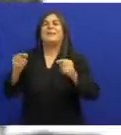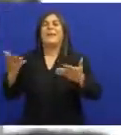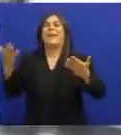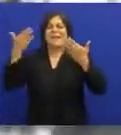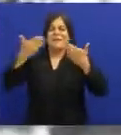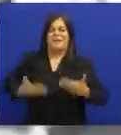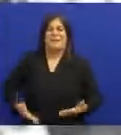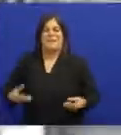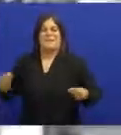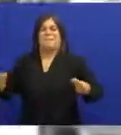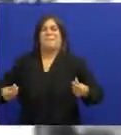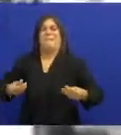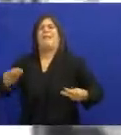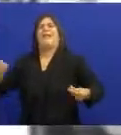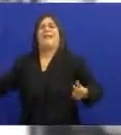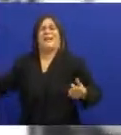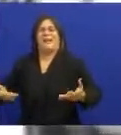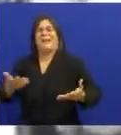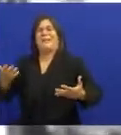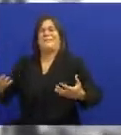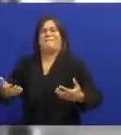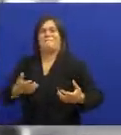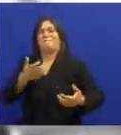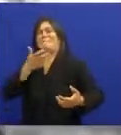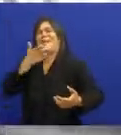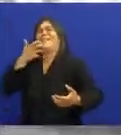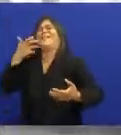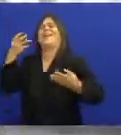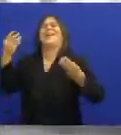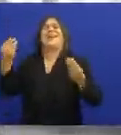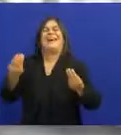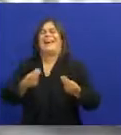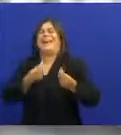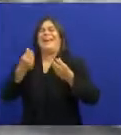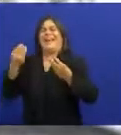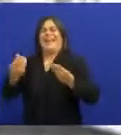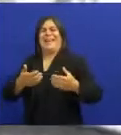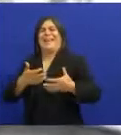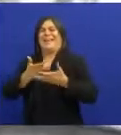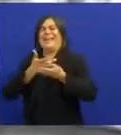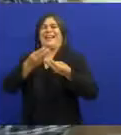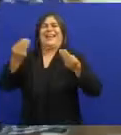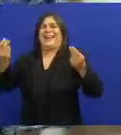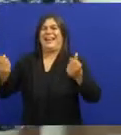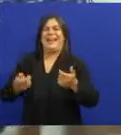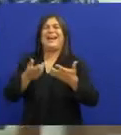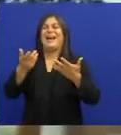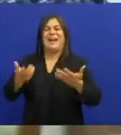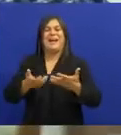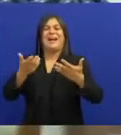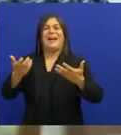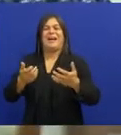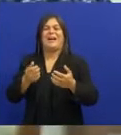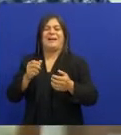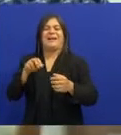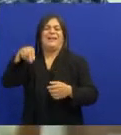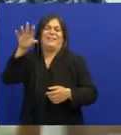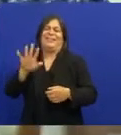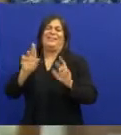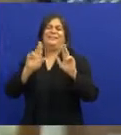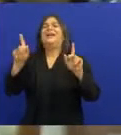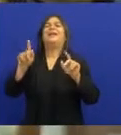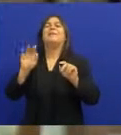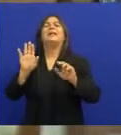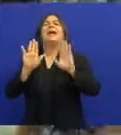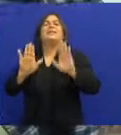Aquele jeito dele Malandro Não era nada Do nordestino Era aquele jeito Do carioca